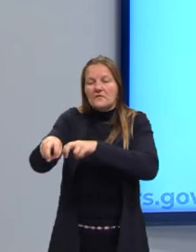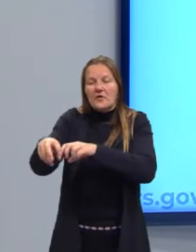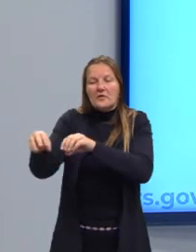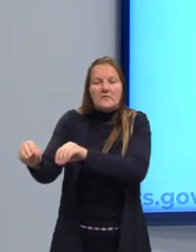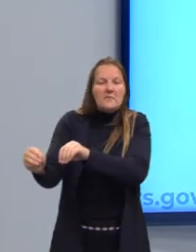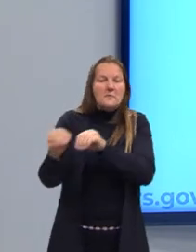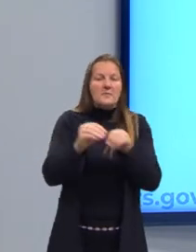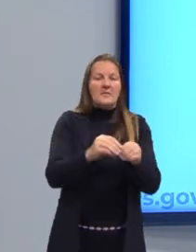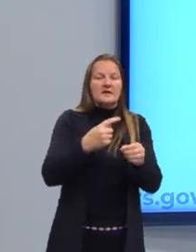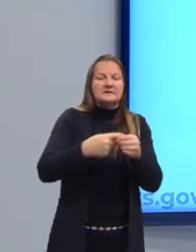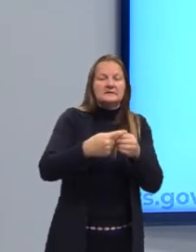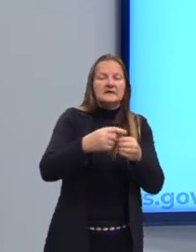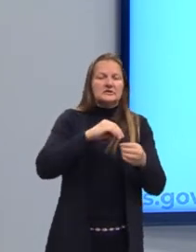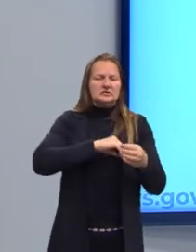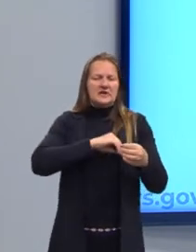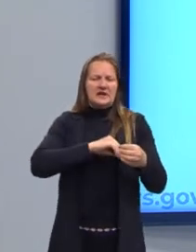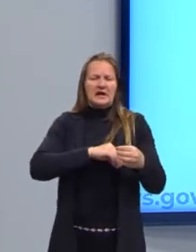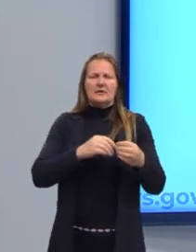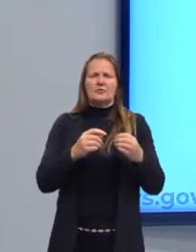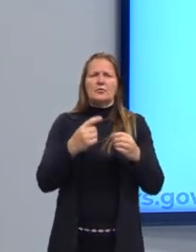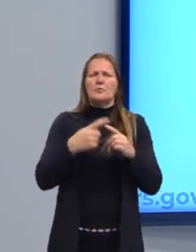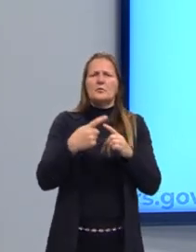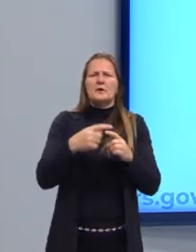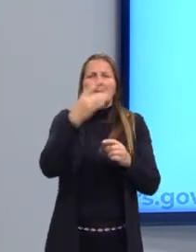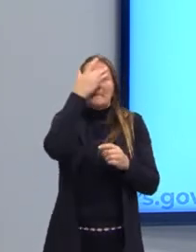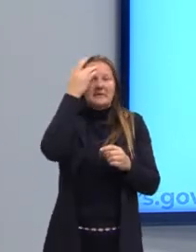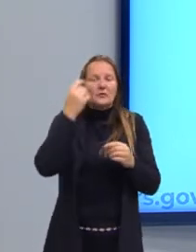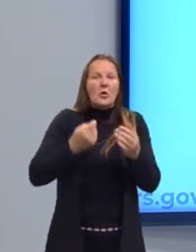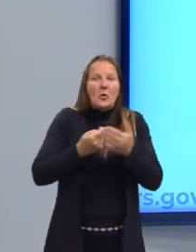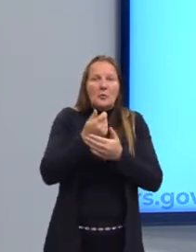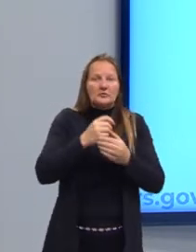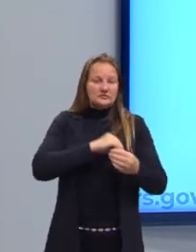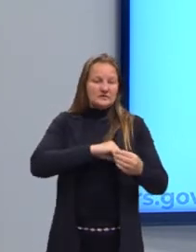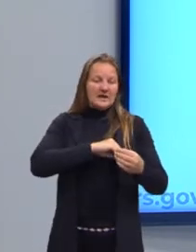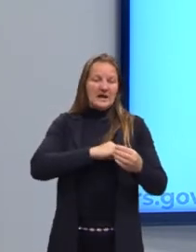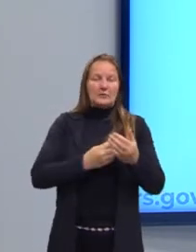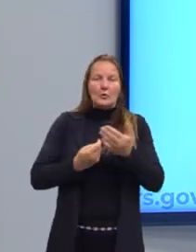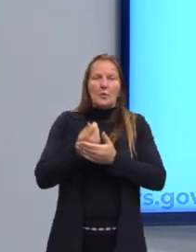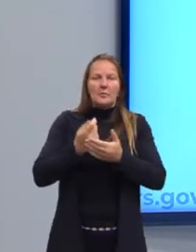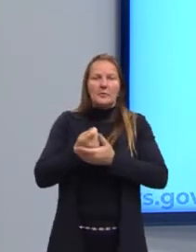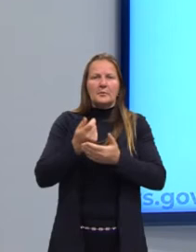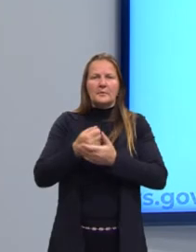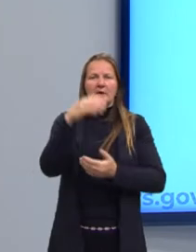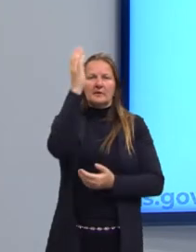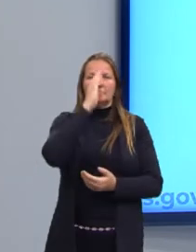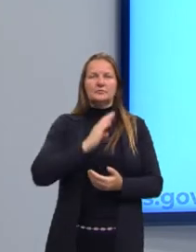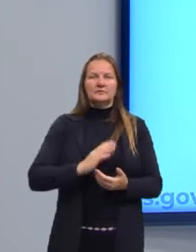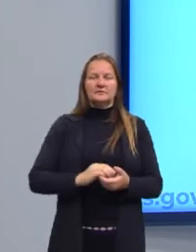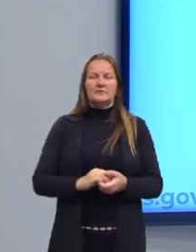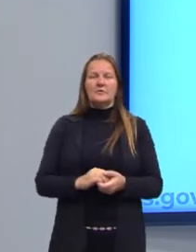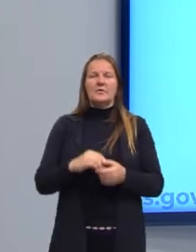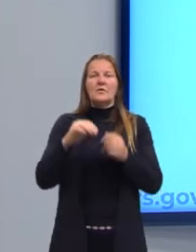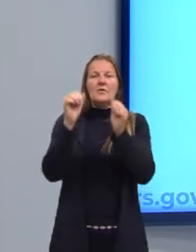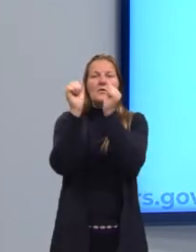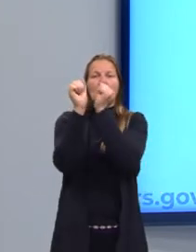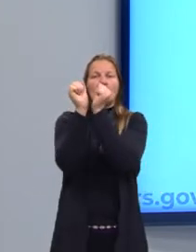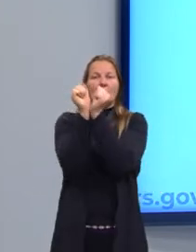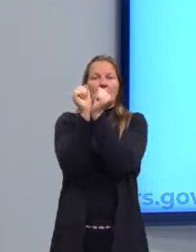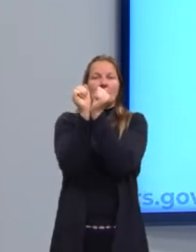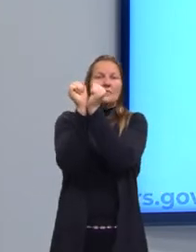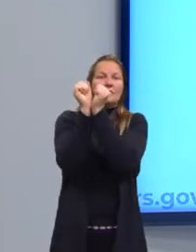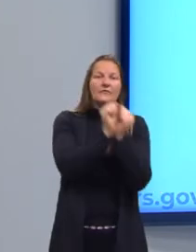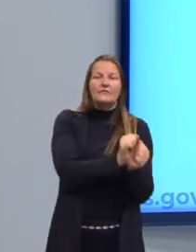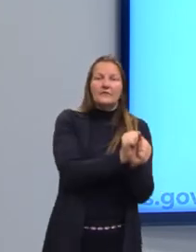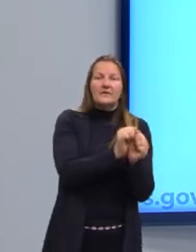o assalariado, porque as pessoas vão ter dinheiro para comprar. Aqui no Brasil, por exemplo, no processo do fim da escravidão, os escravos não tinham